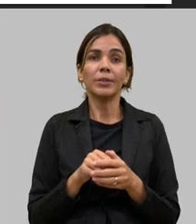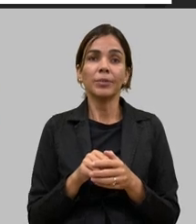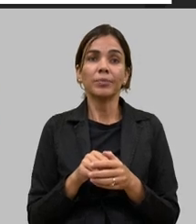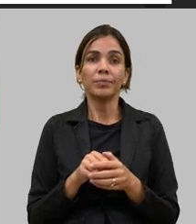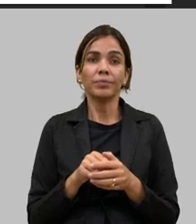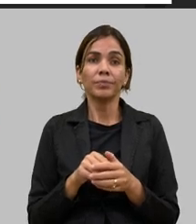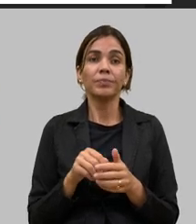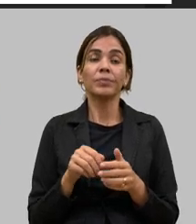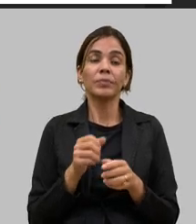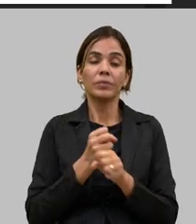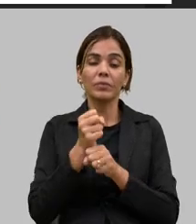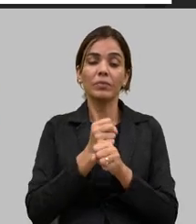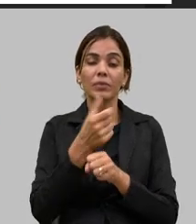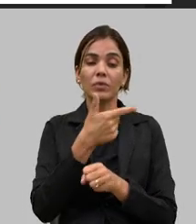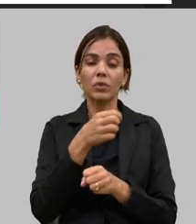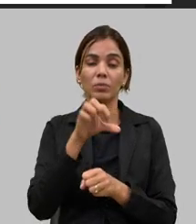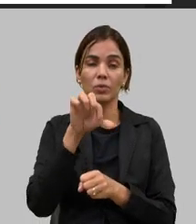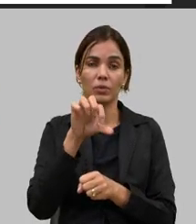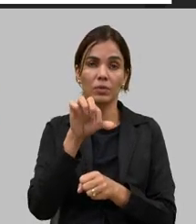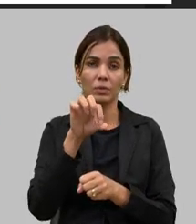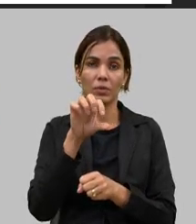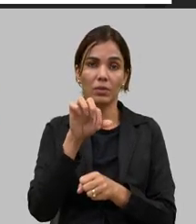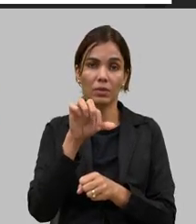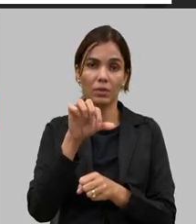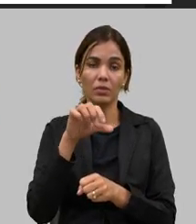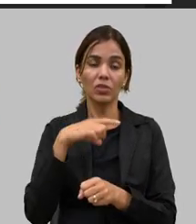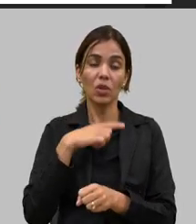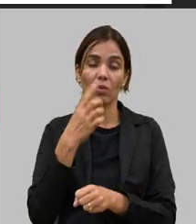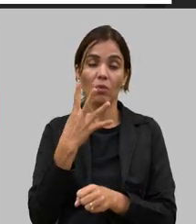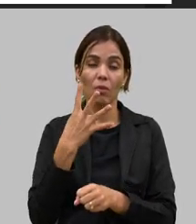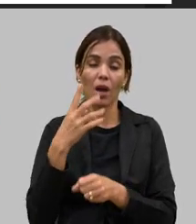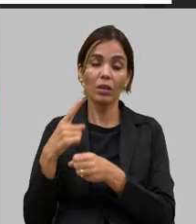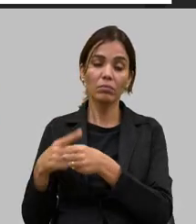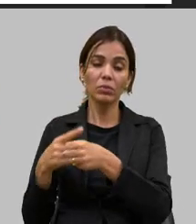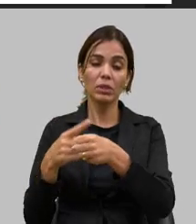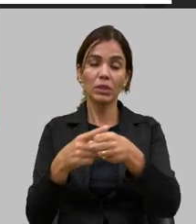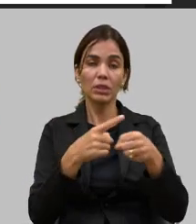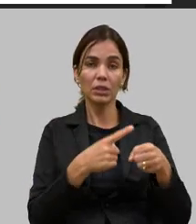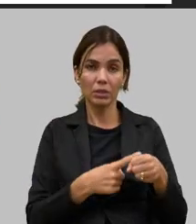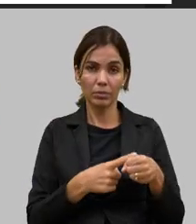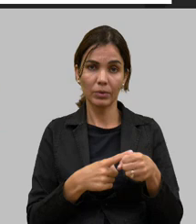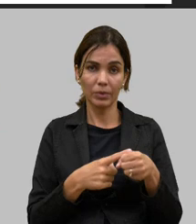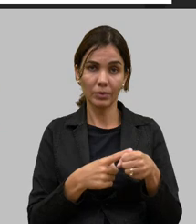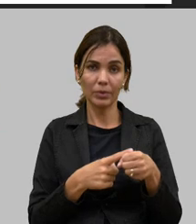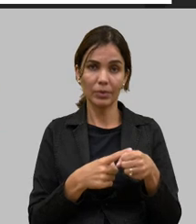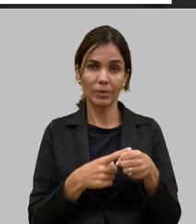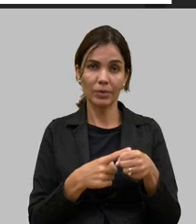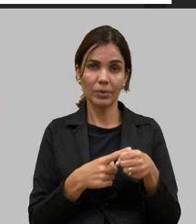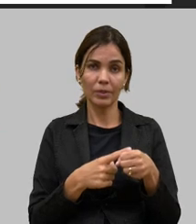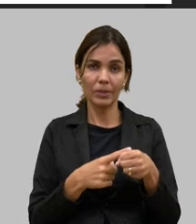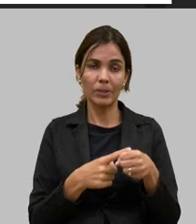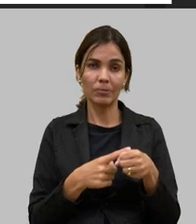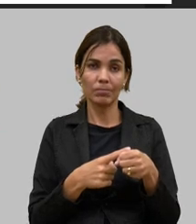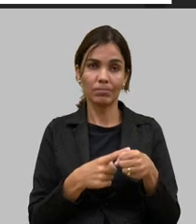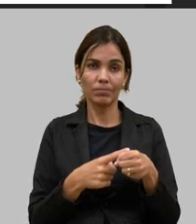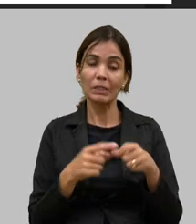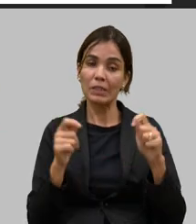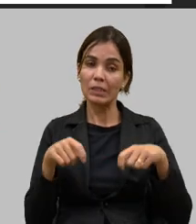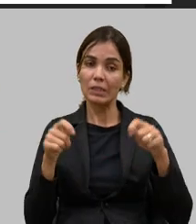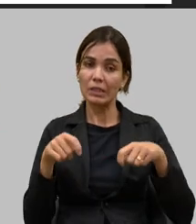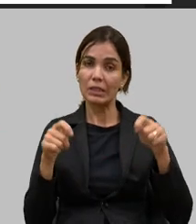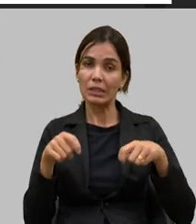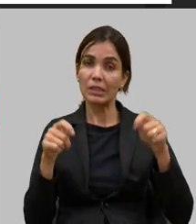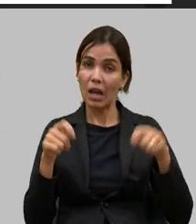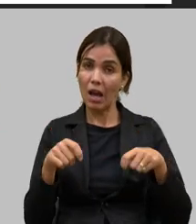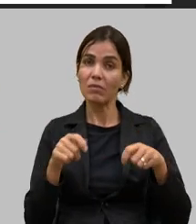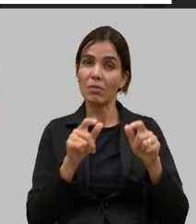em 2019 nós tínhamos quatro municípios em Minas Gerais que poderiam ser habilitados e comercializar